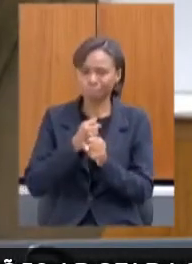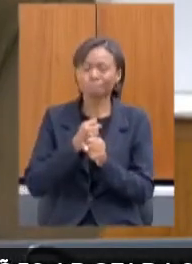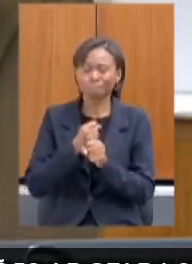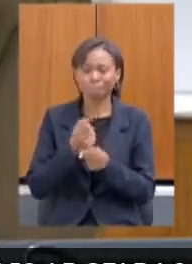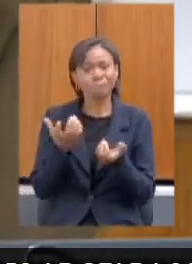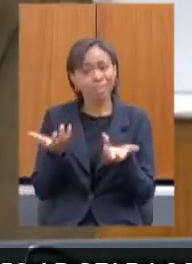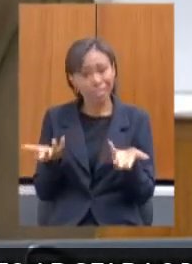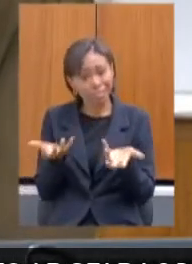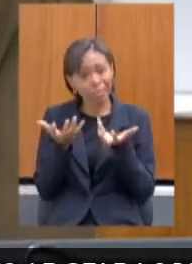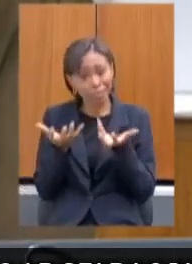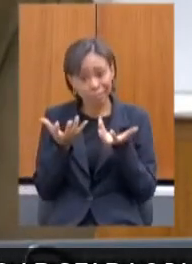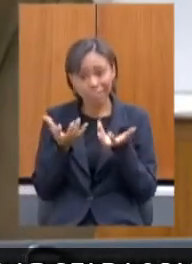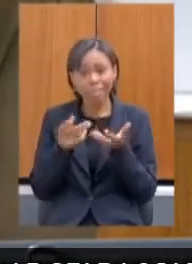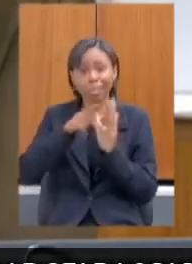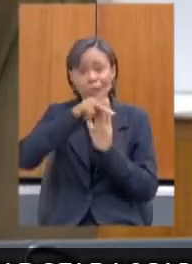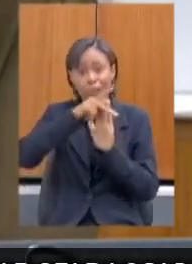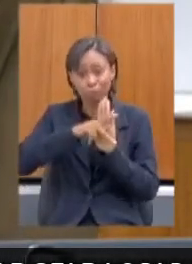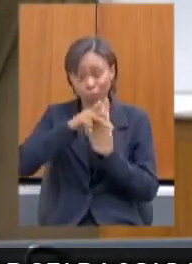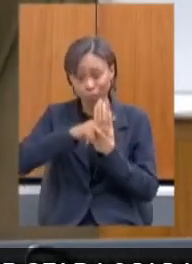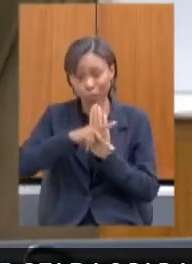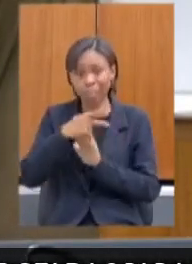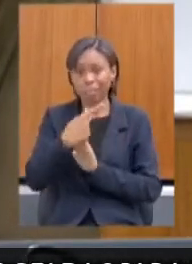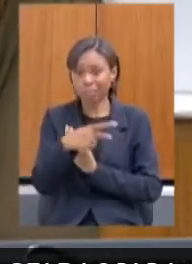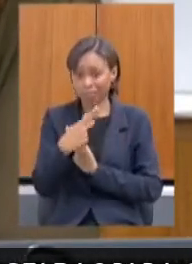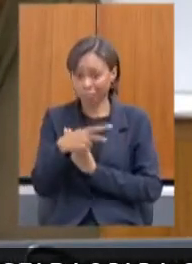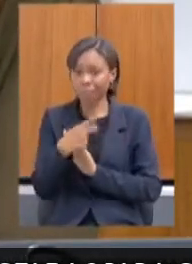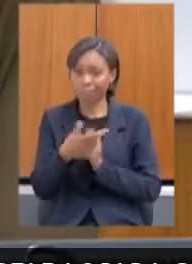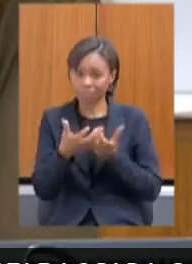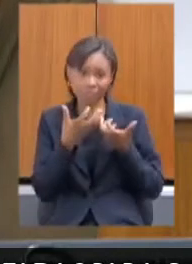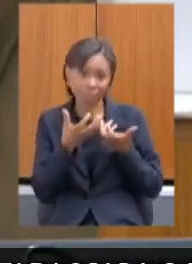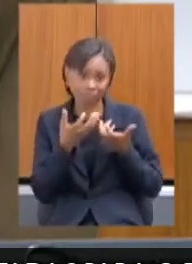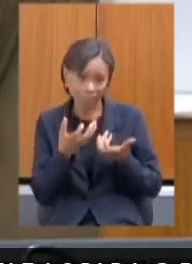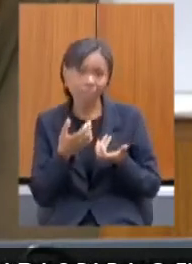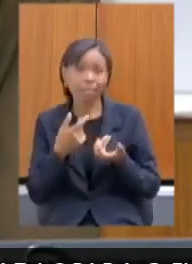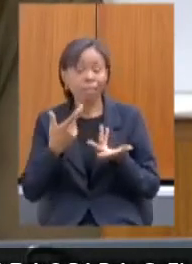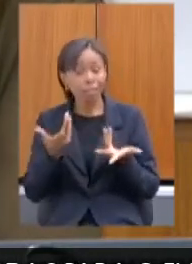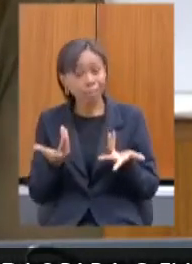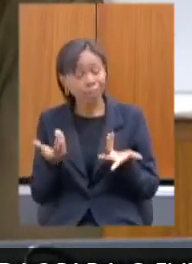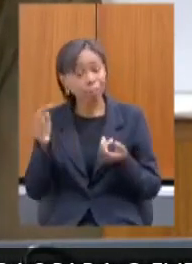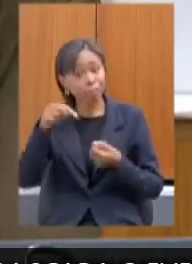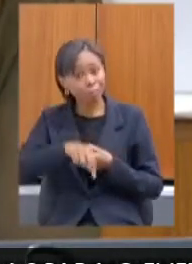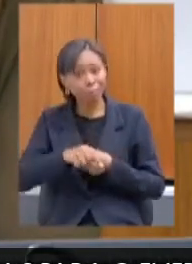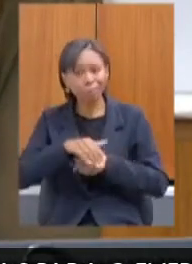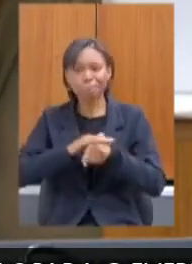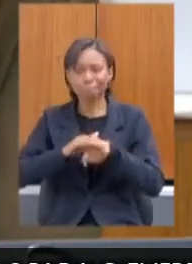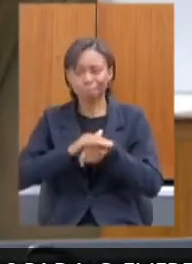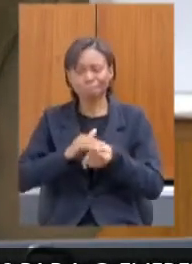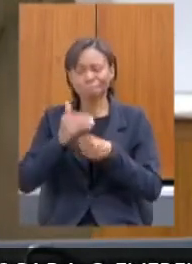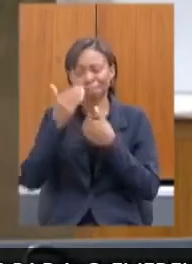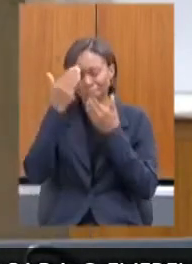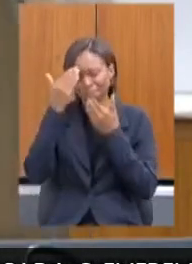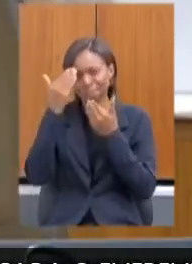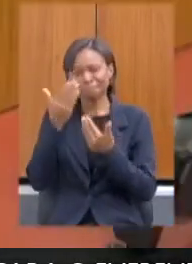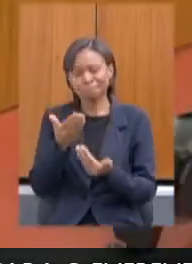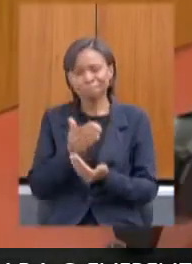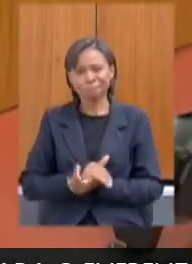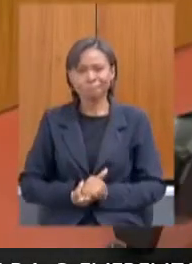eu gostaria dos projetos de vocês, nós fizemos um portfólio e viemos conversar com vocês. Muito obrigada.